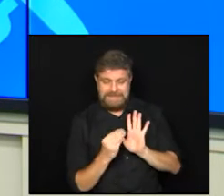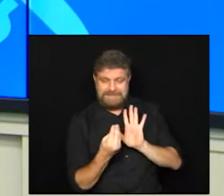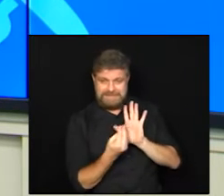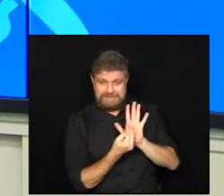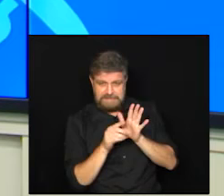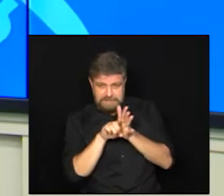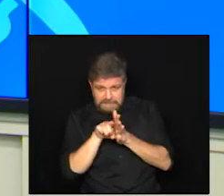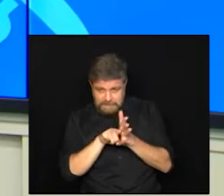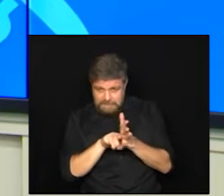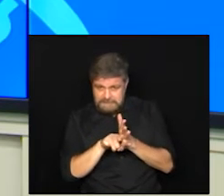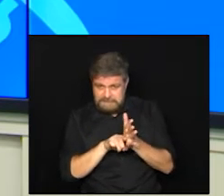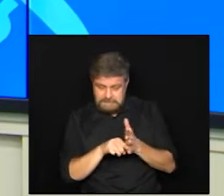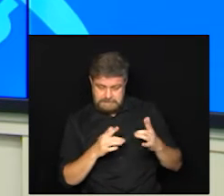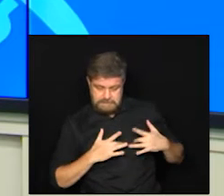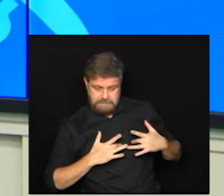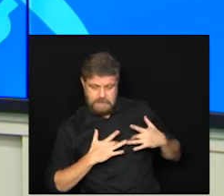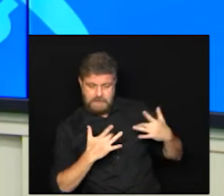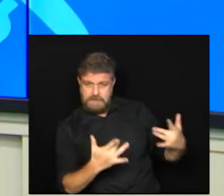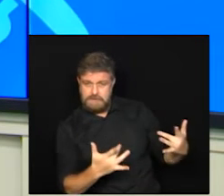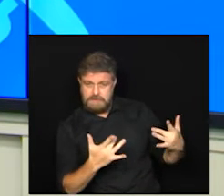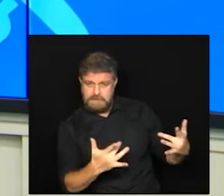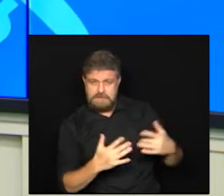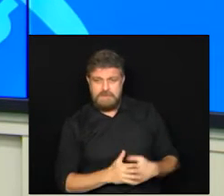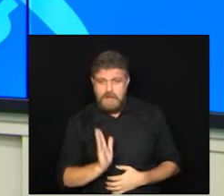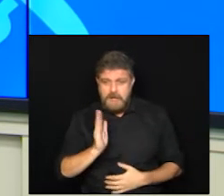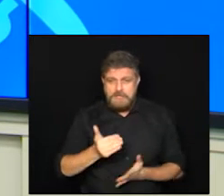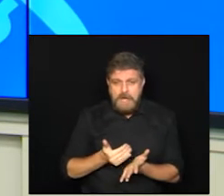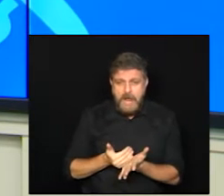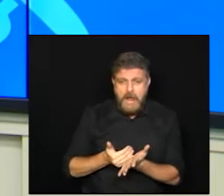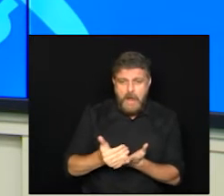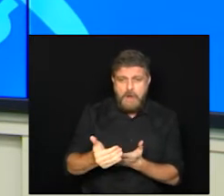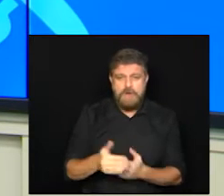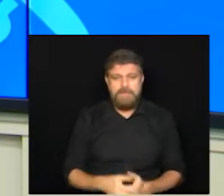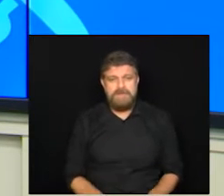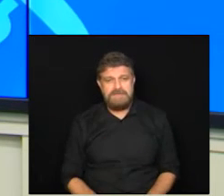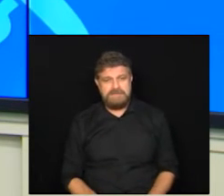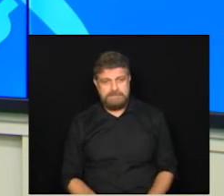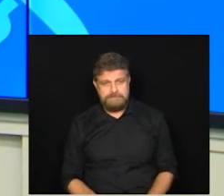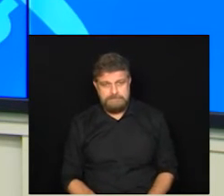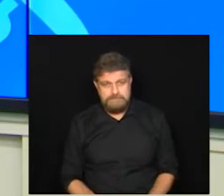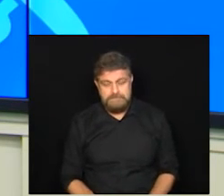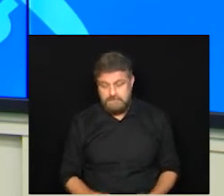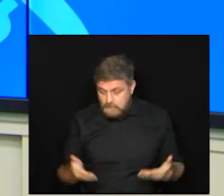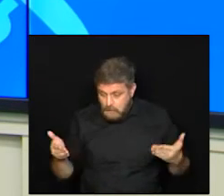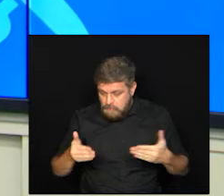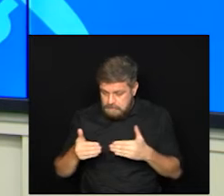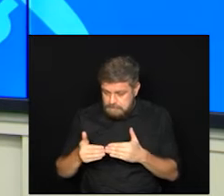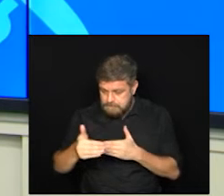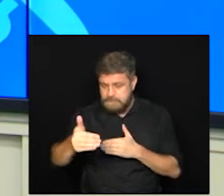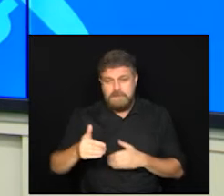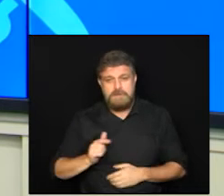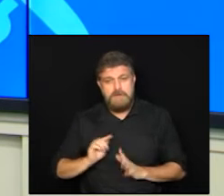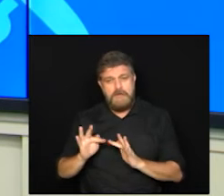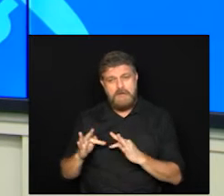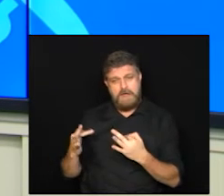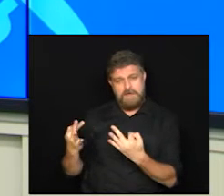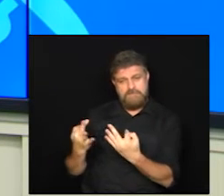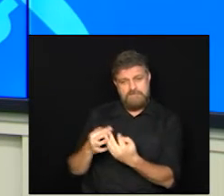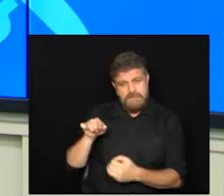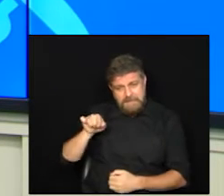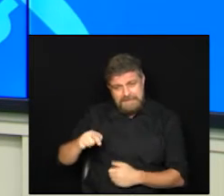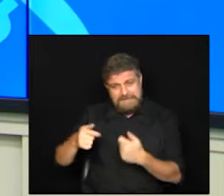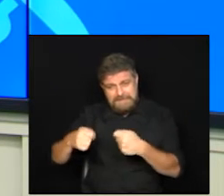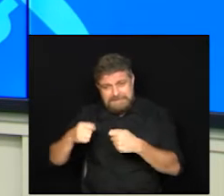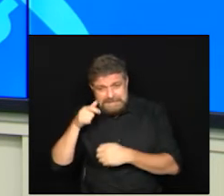37355400 as doações já começam a valer a partir de hoje e pra família que